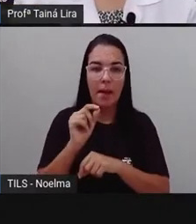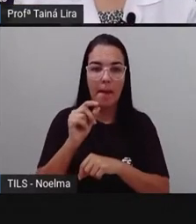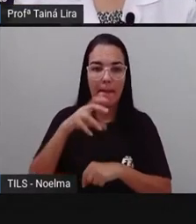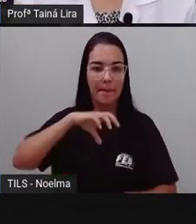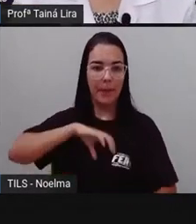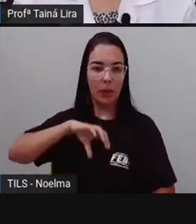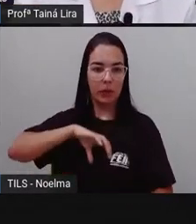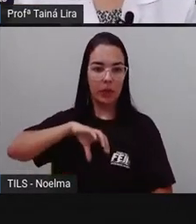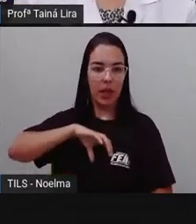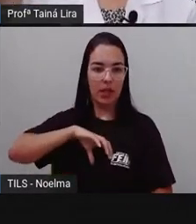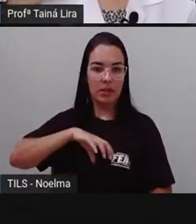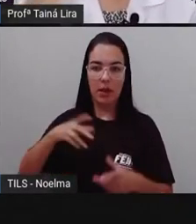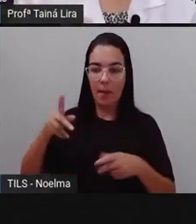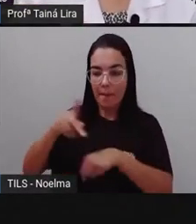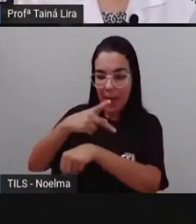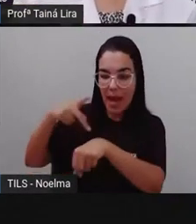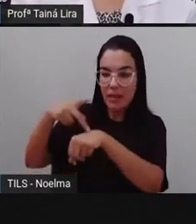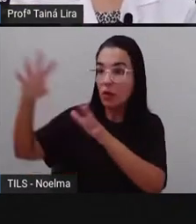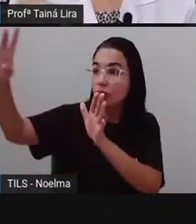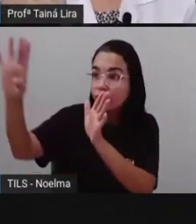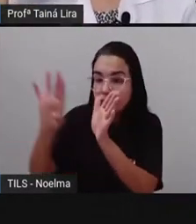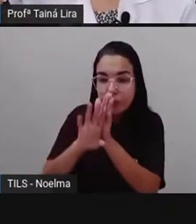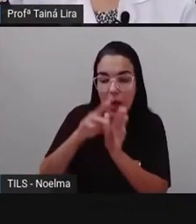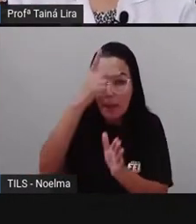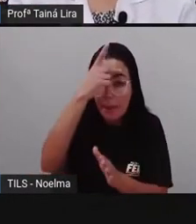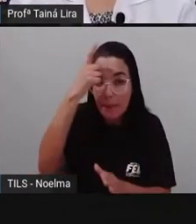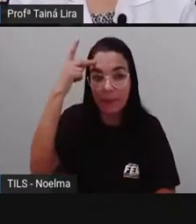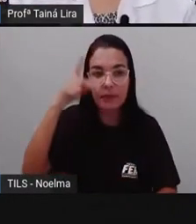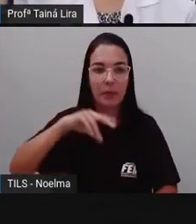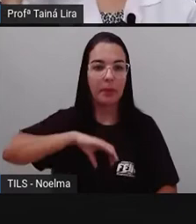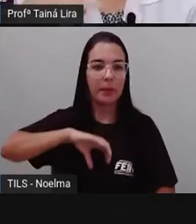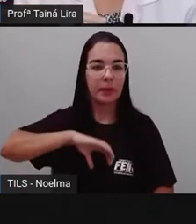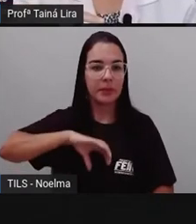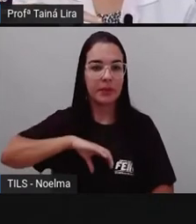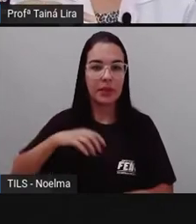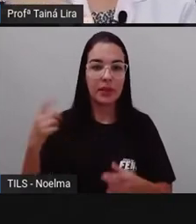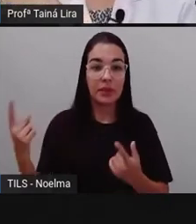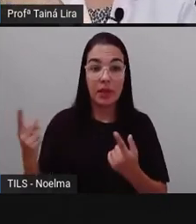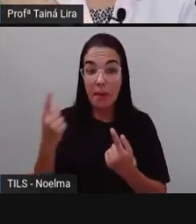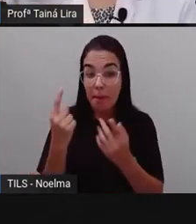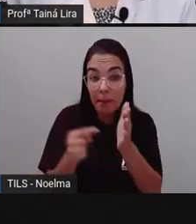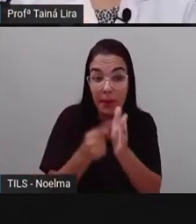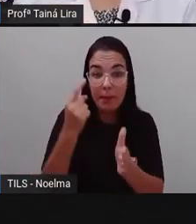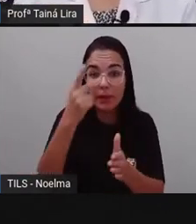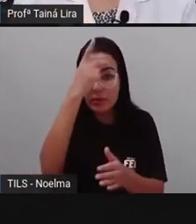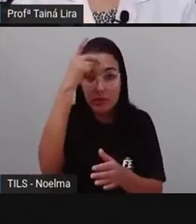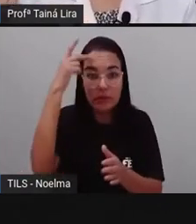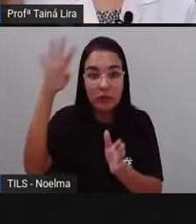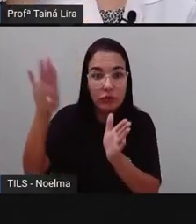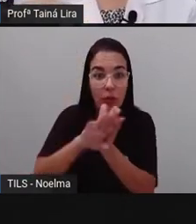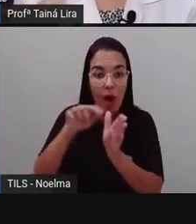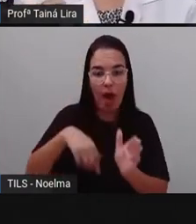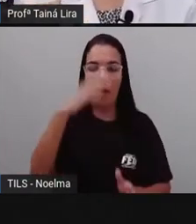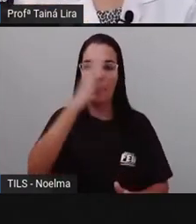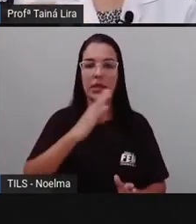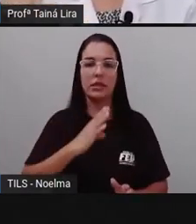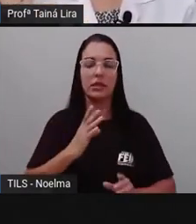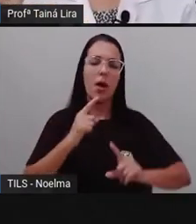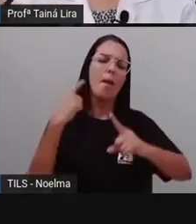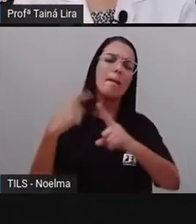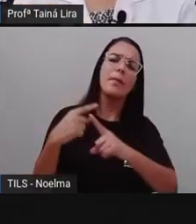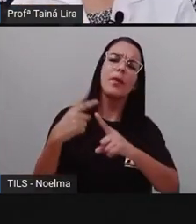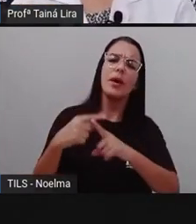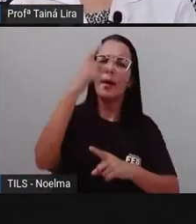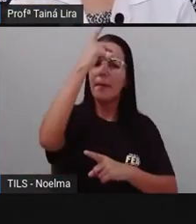de onde vieram os portugueses, que foram os primeiros povos estrangeiros que chegaram aqui no Brasil. Por que a PRO fala